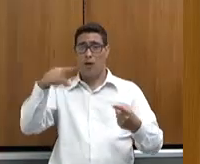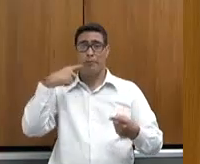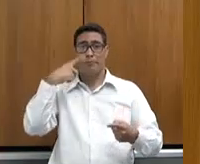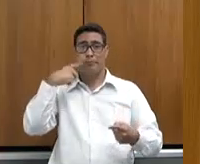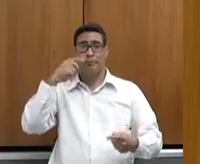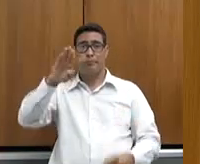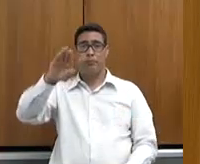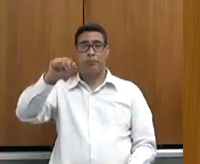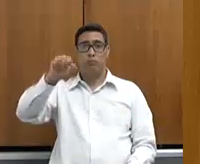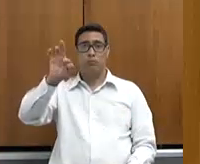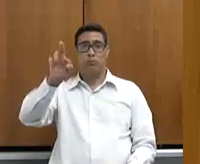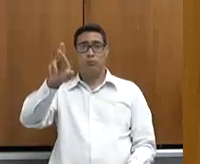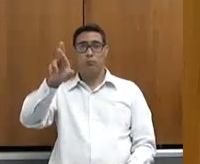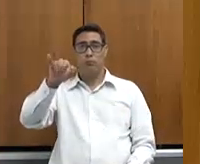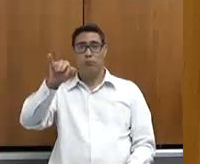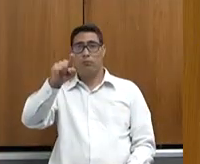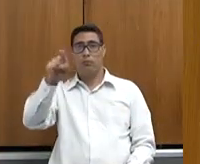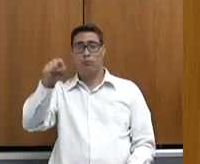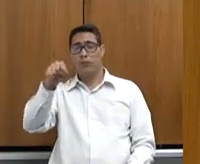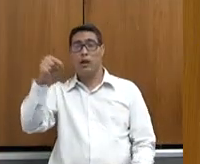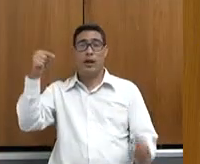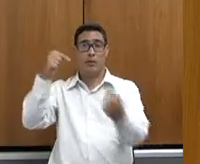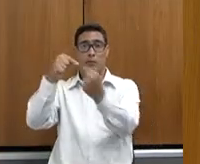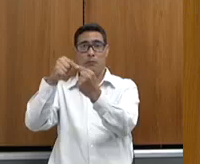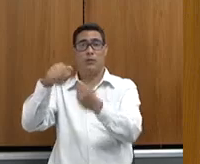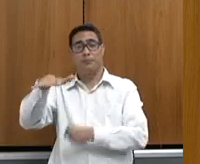entendemos também isso perfeitamente, que é da parte da educação,